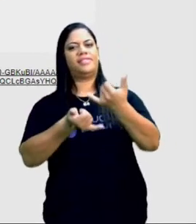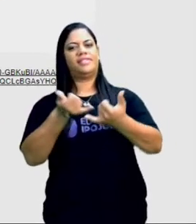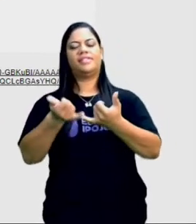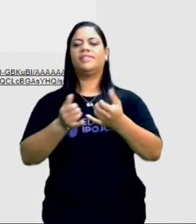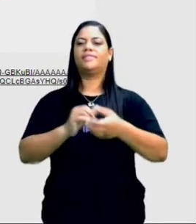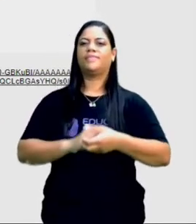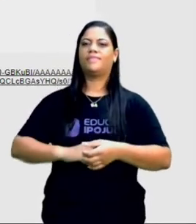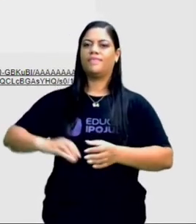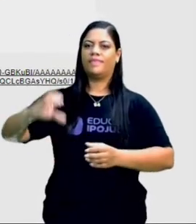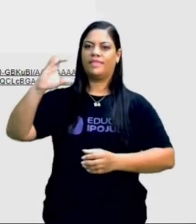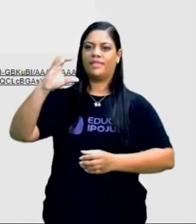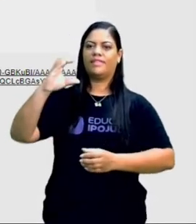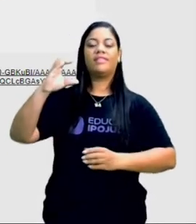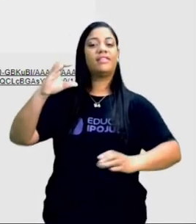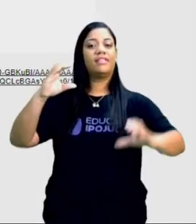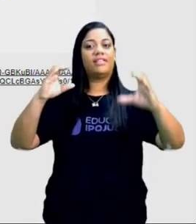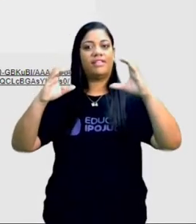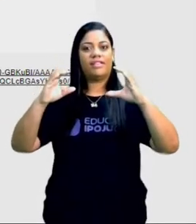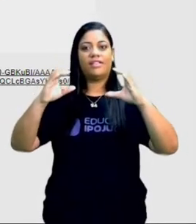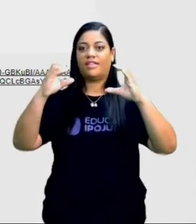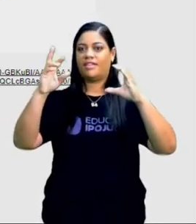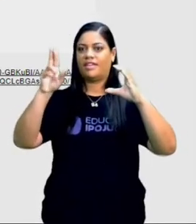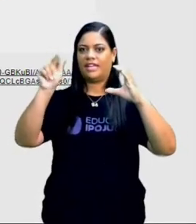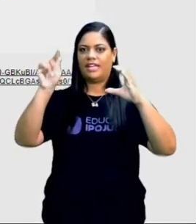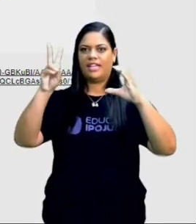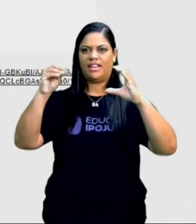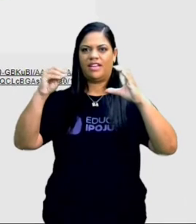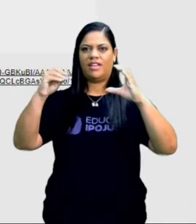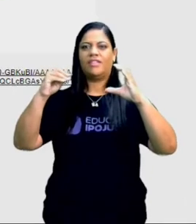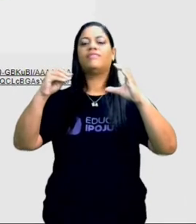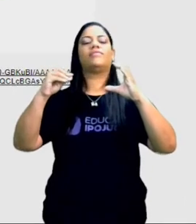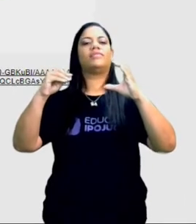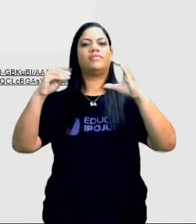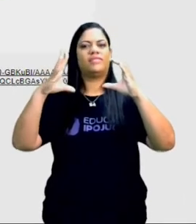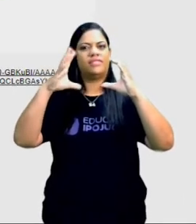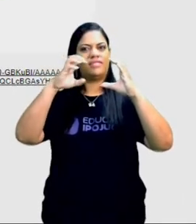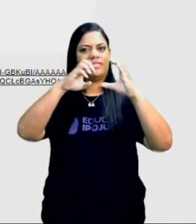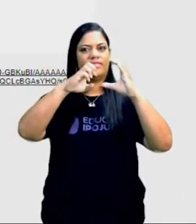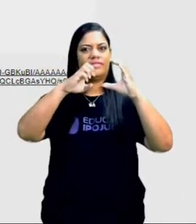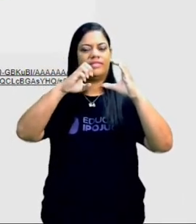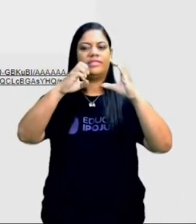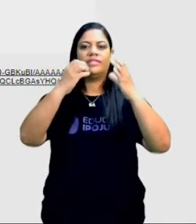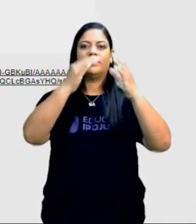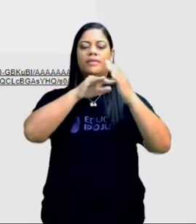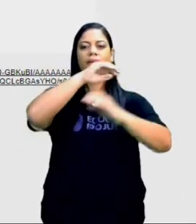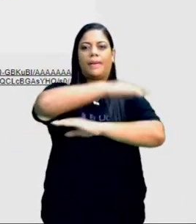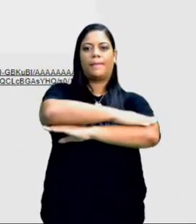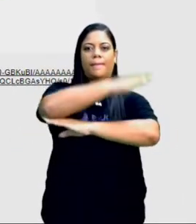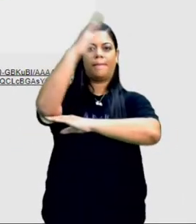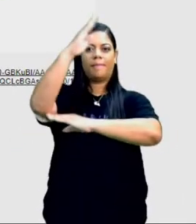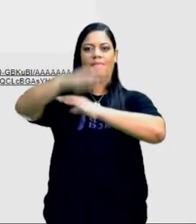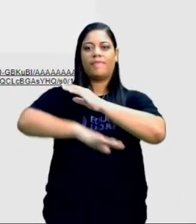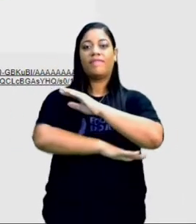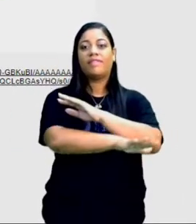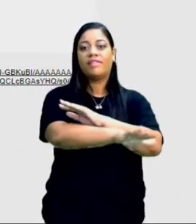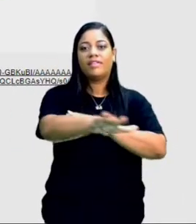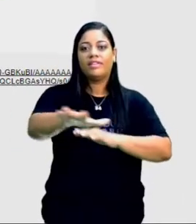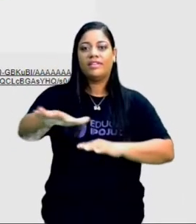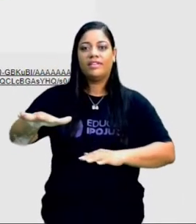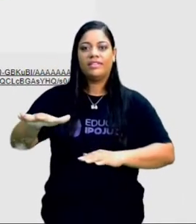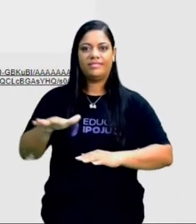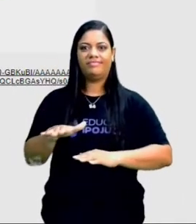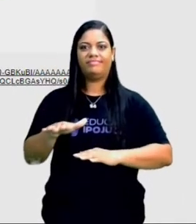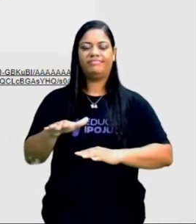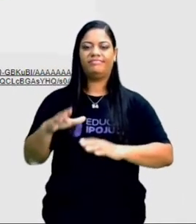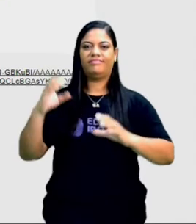O cravo e a rosa, veja. O cravo brigou com a rosa. Debaixo de uma sacada. O